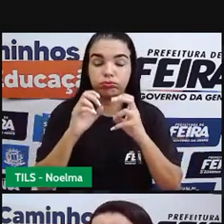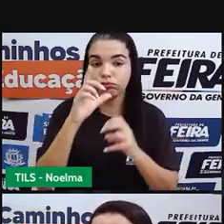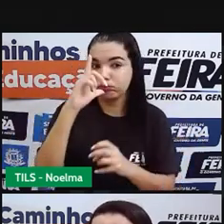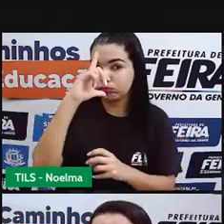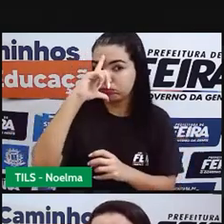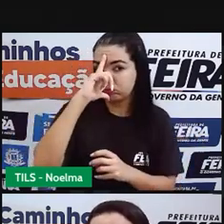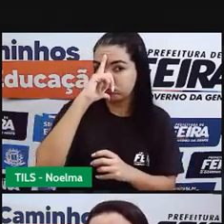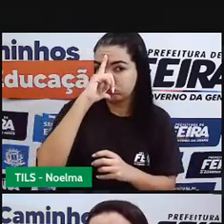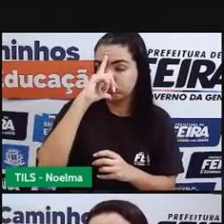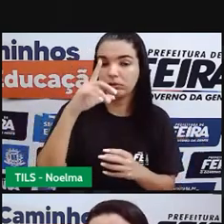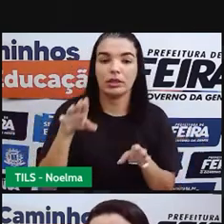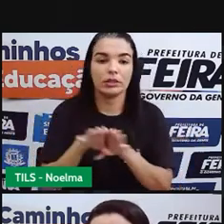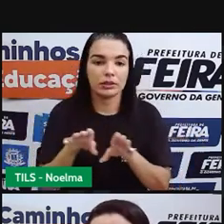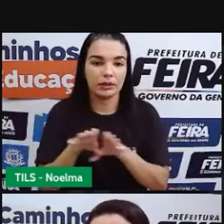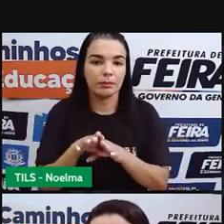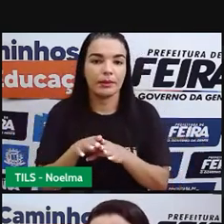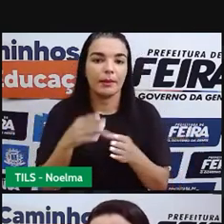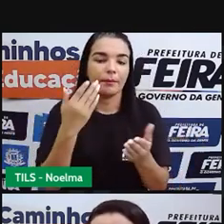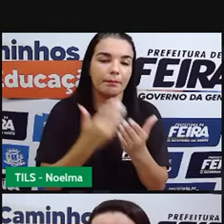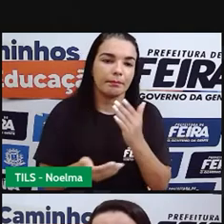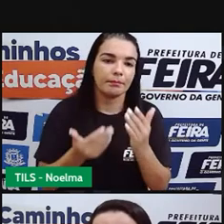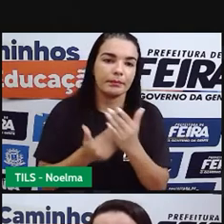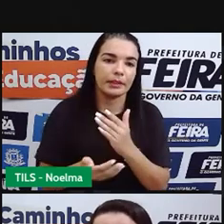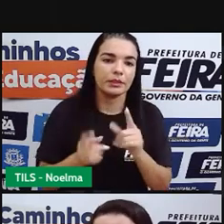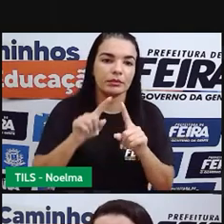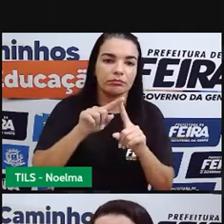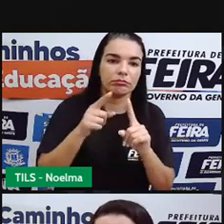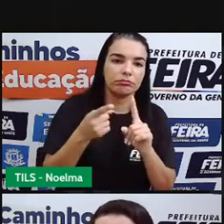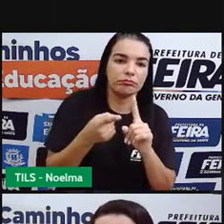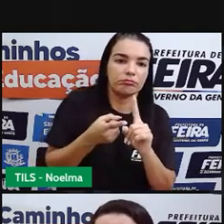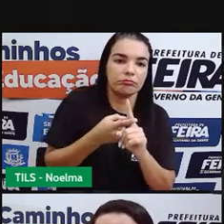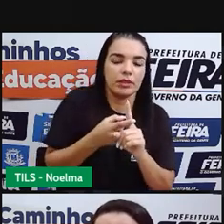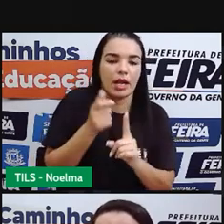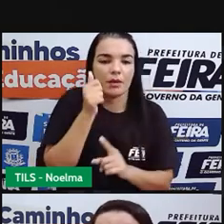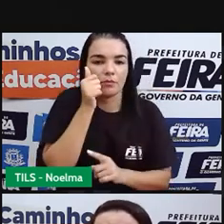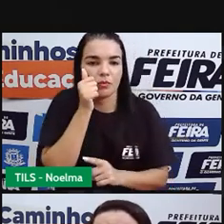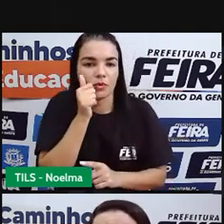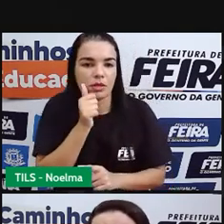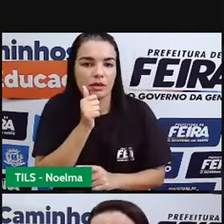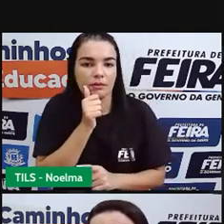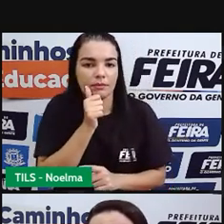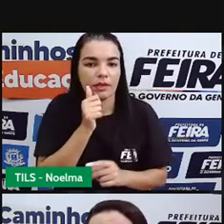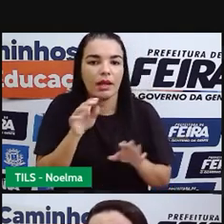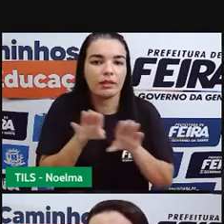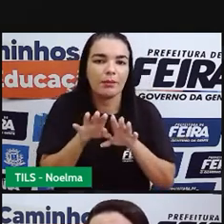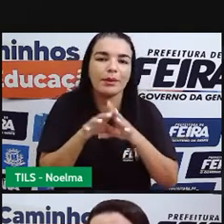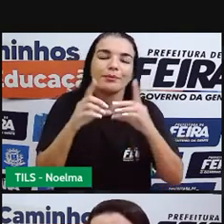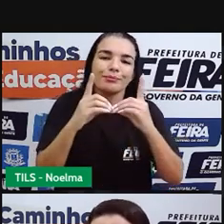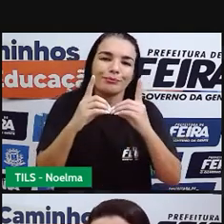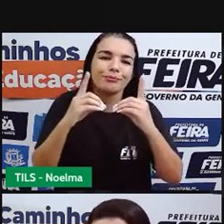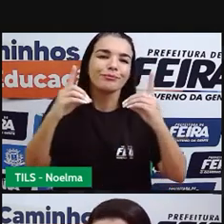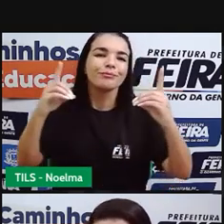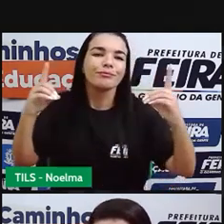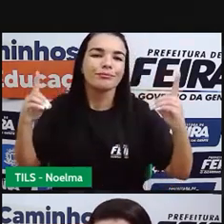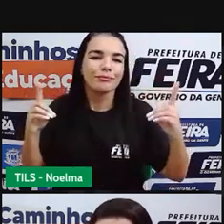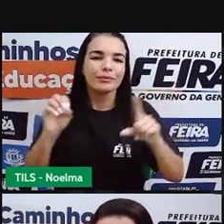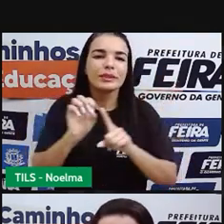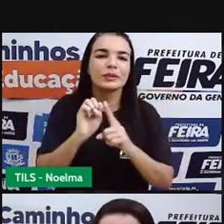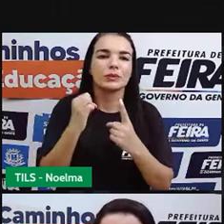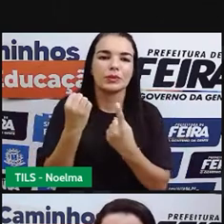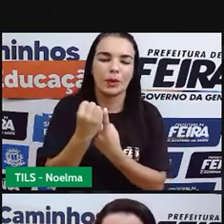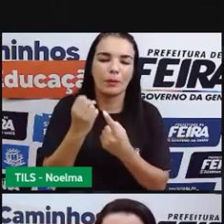infestimidade nas mulheres. E, além disso, também, o distanciamento do convívio social.